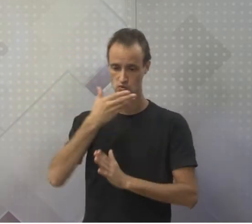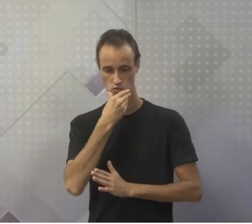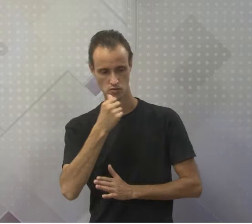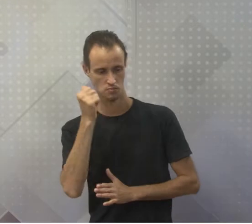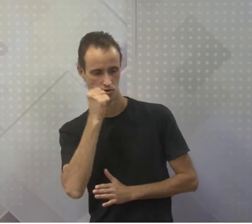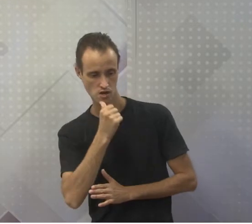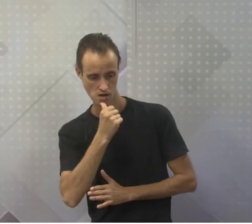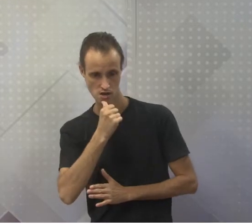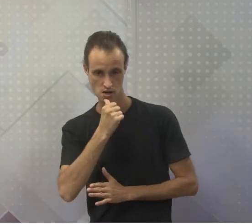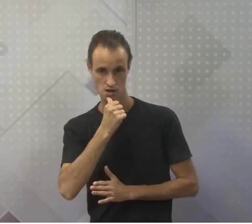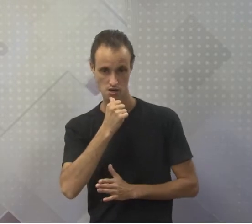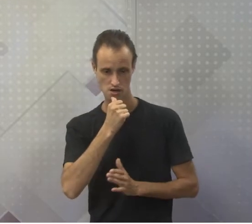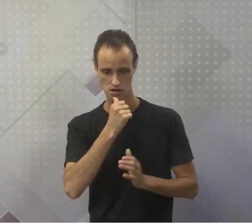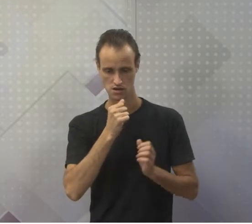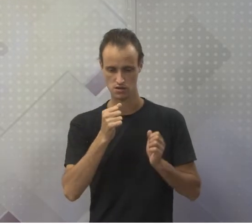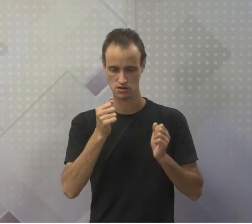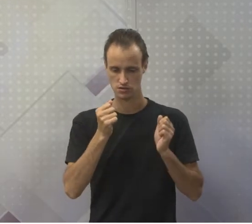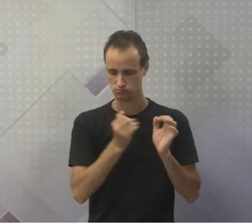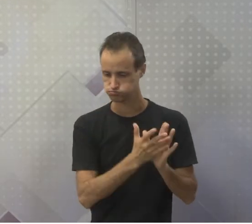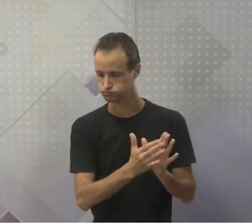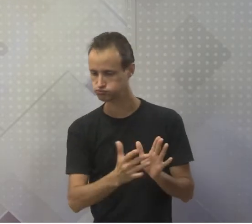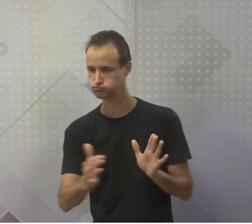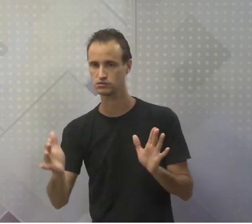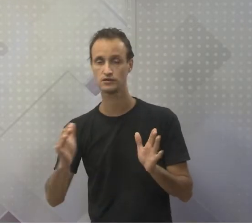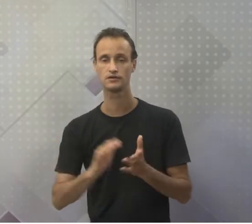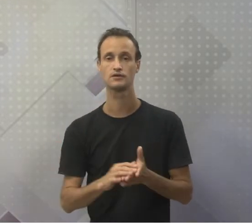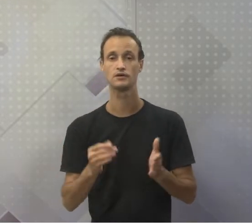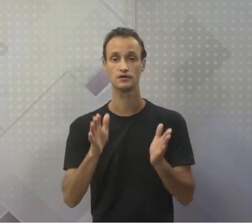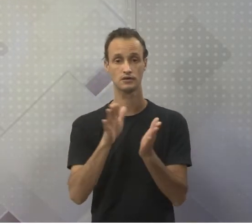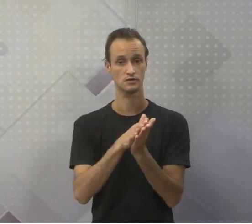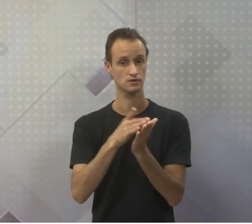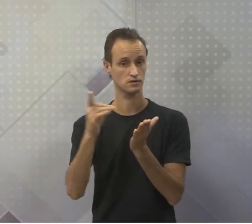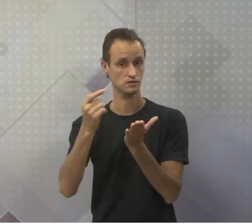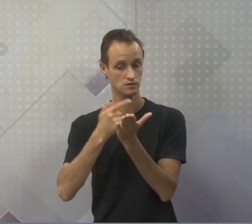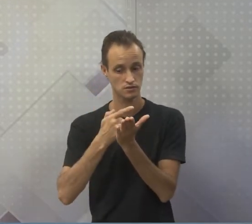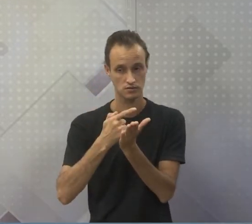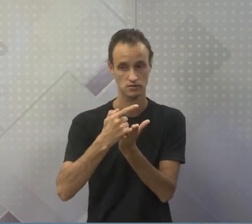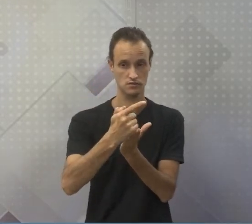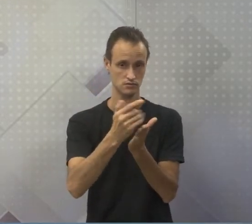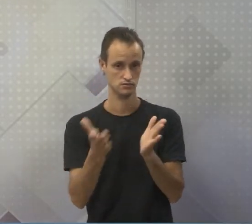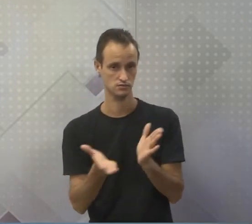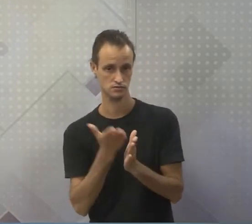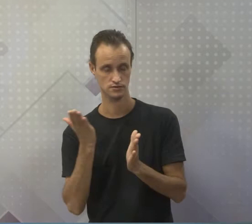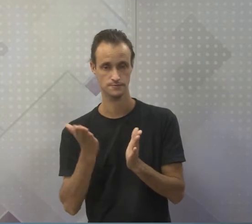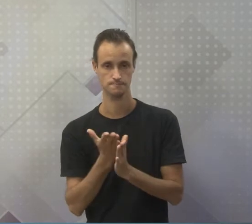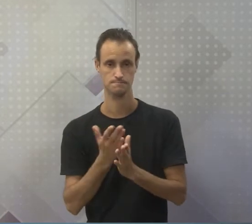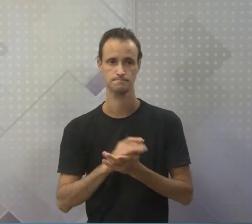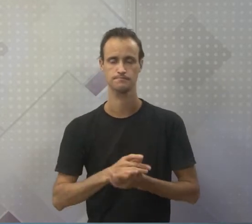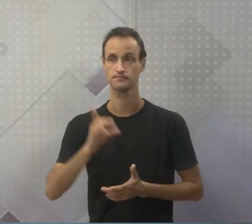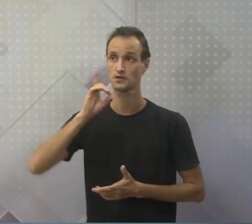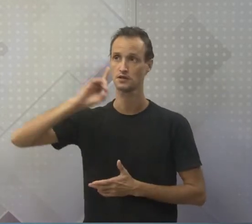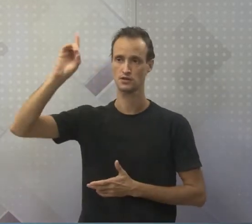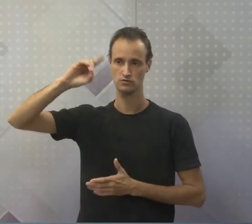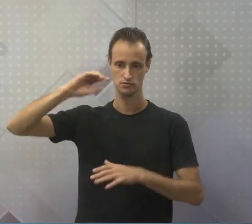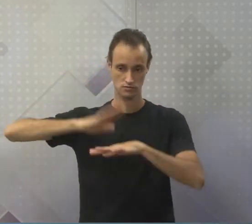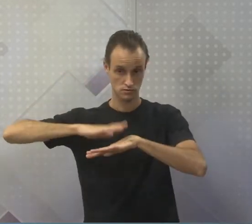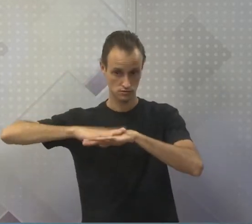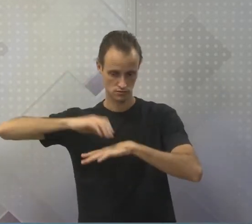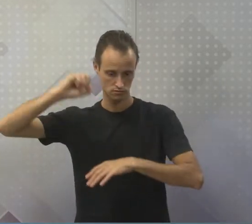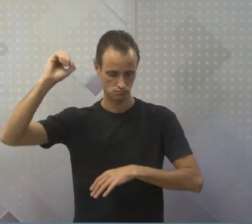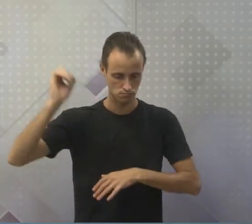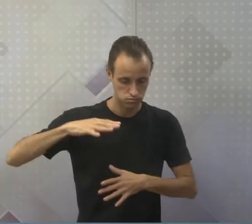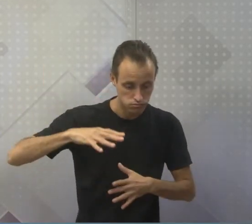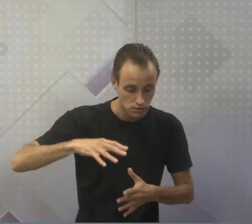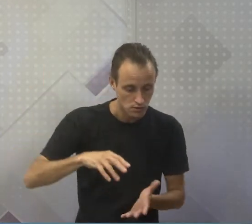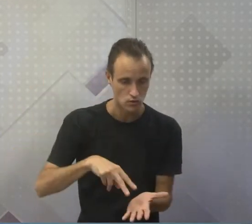os criou. Olha só, isso é uma passagem bíblica pessoal do livro do Gênesis, quando Deus fez o homem e